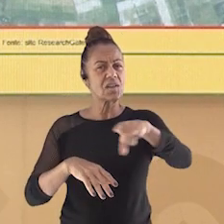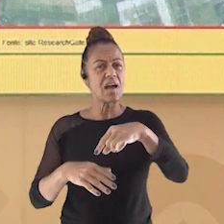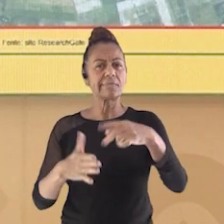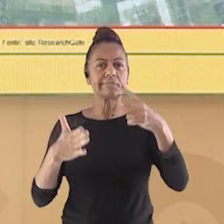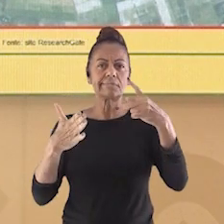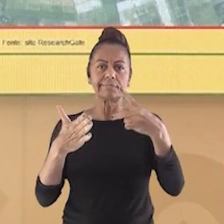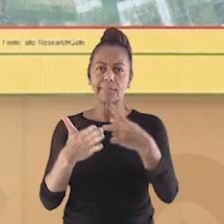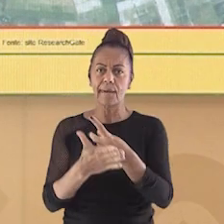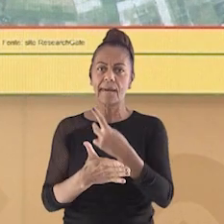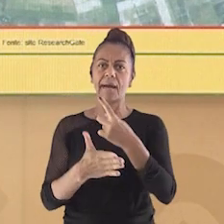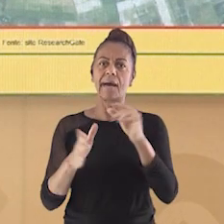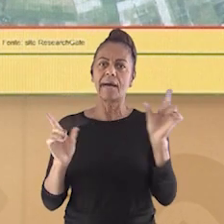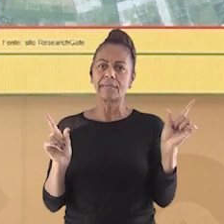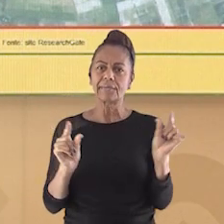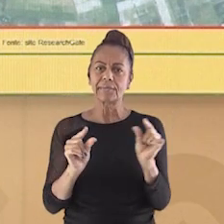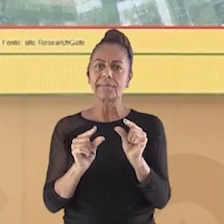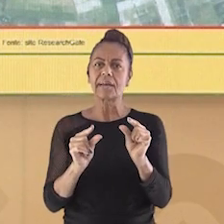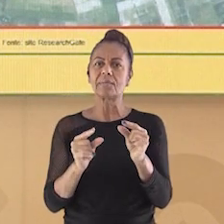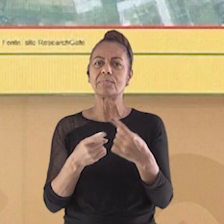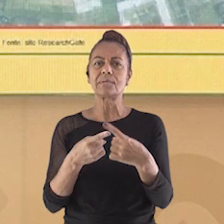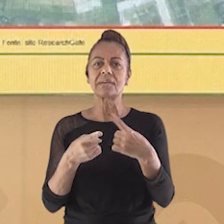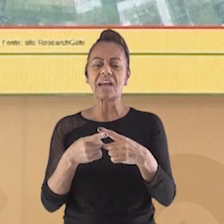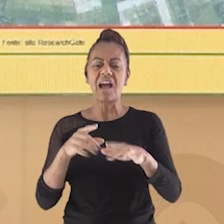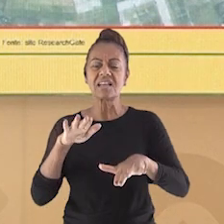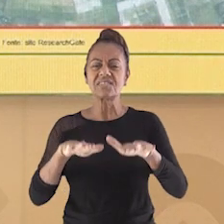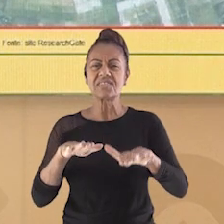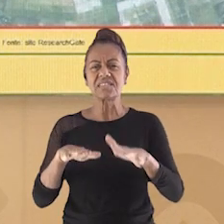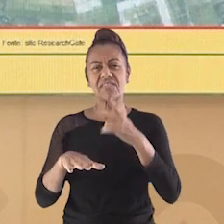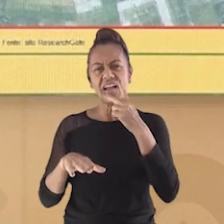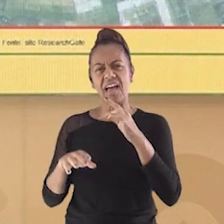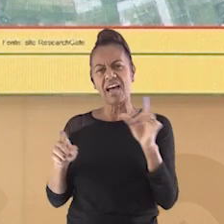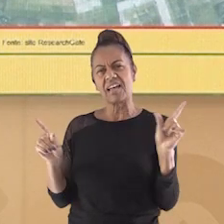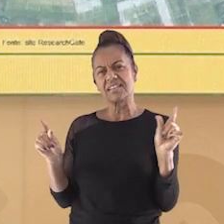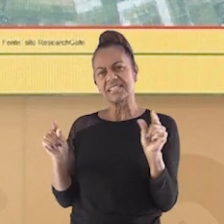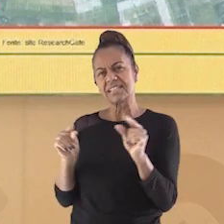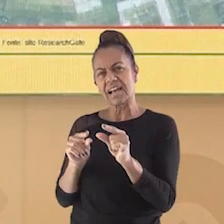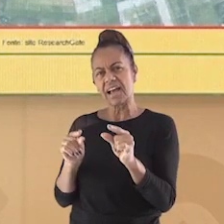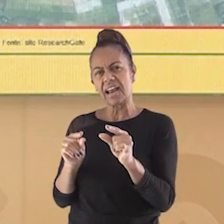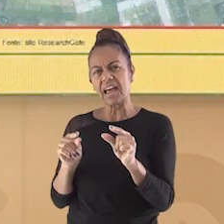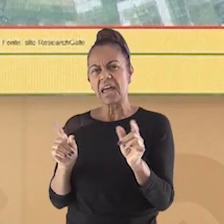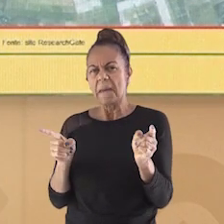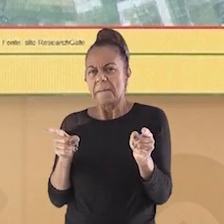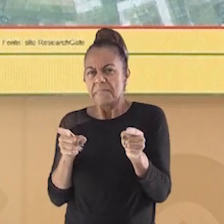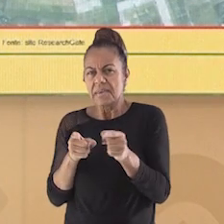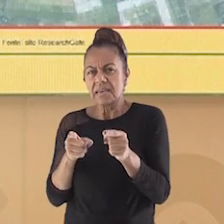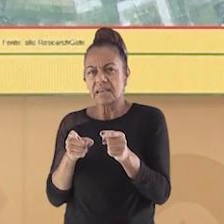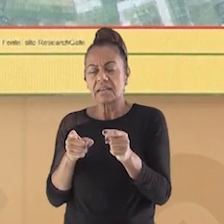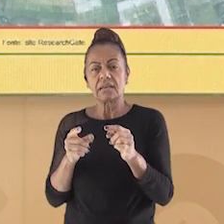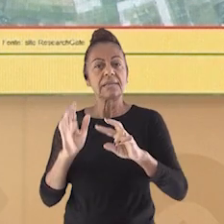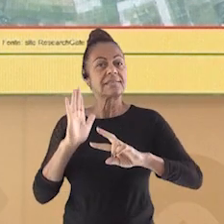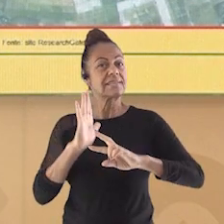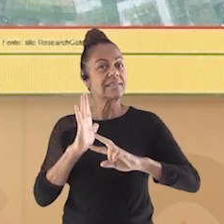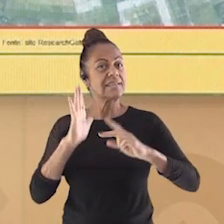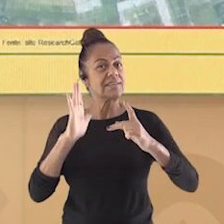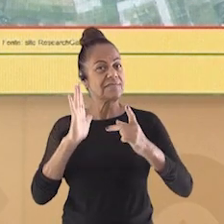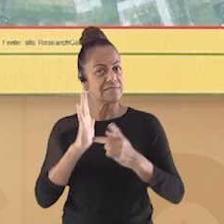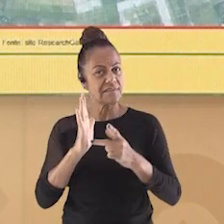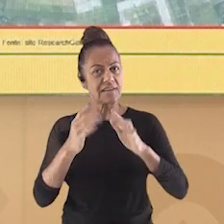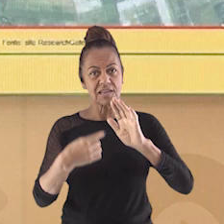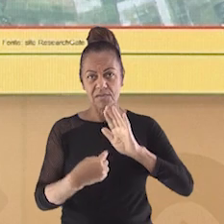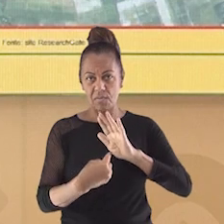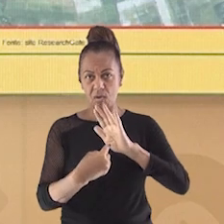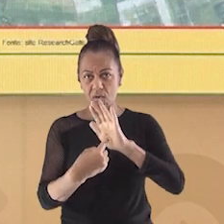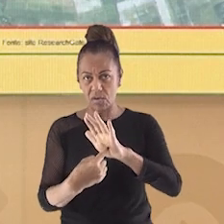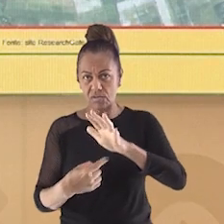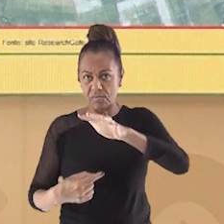É que quando dizemos que uma escala é pequena, significa que ela mostra uma área extensa